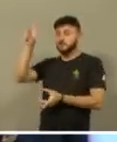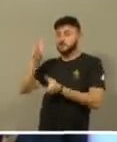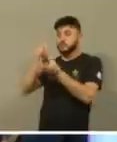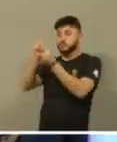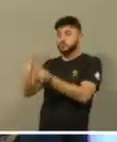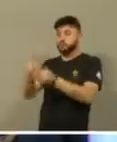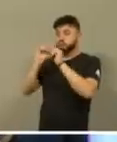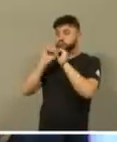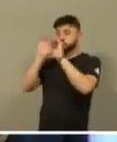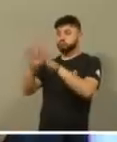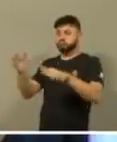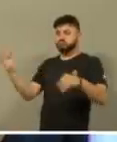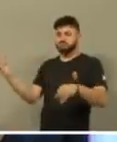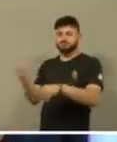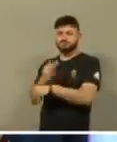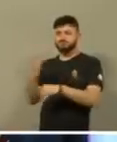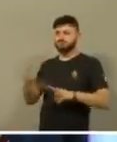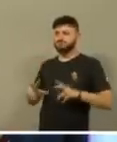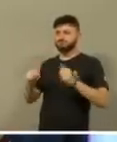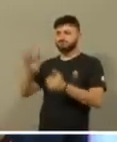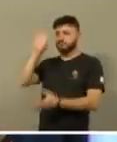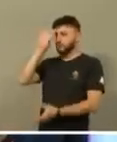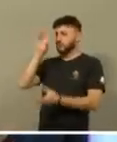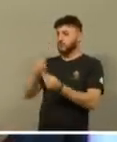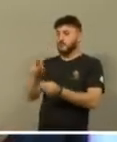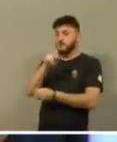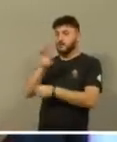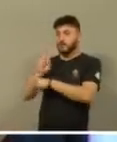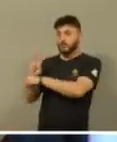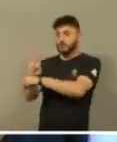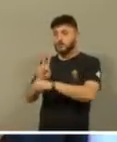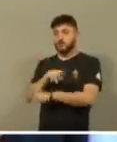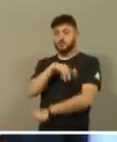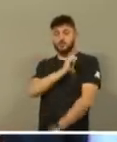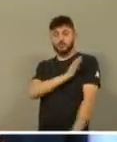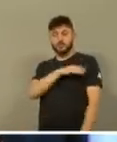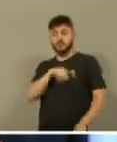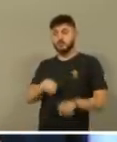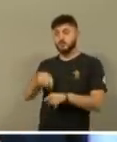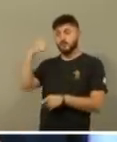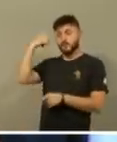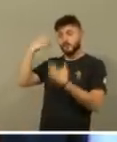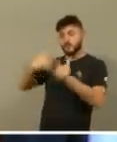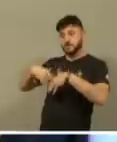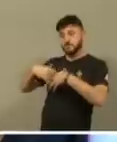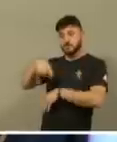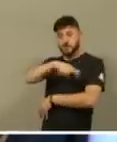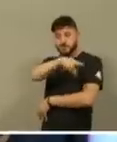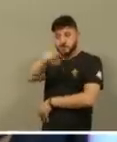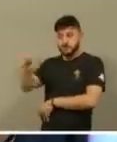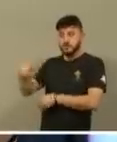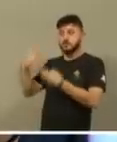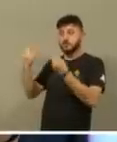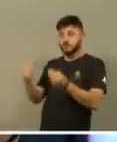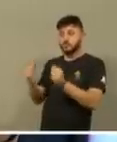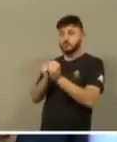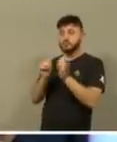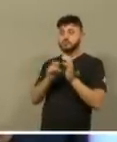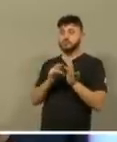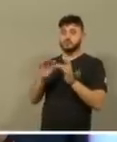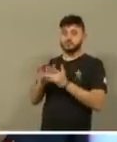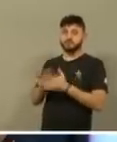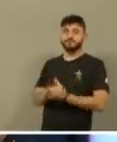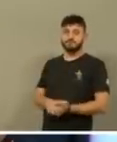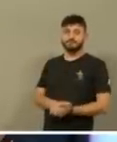supera toda a compreensão, guardará os corações, e pensamentos de vocês, em Cristo Jesus,